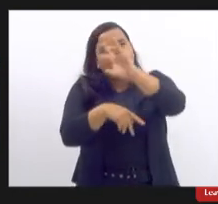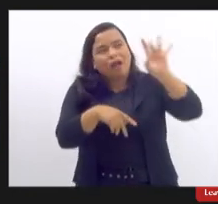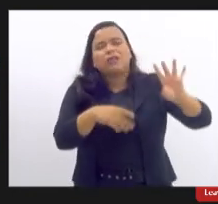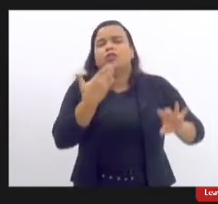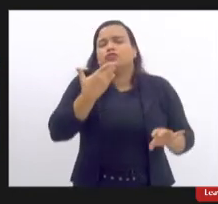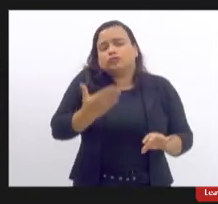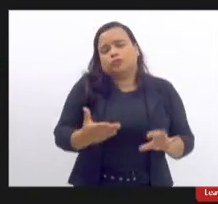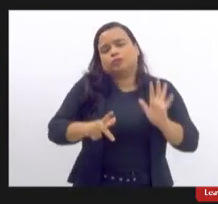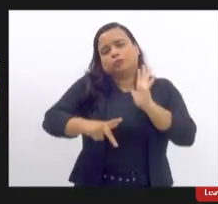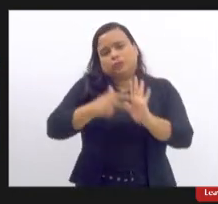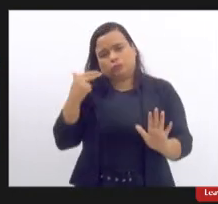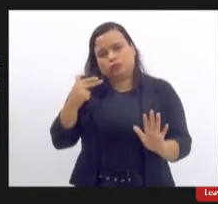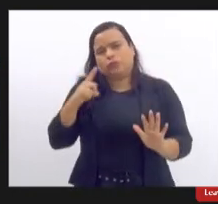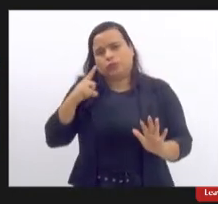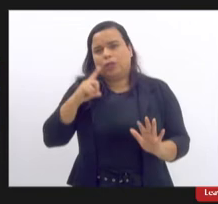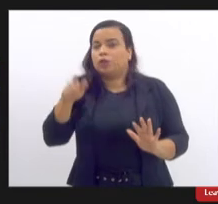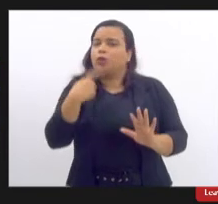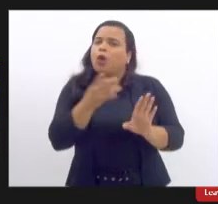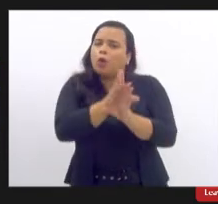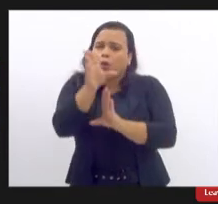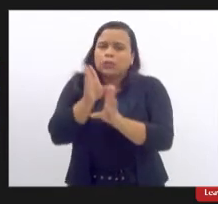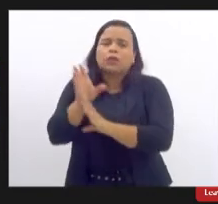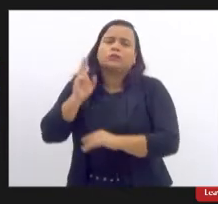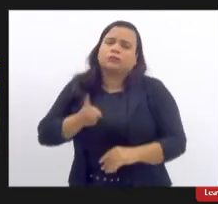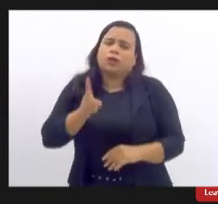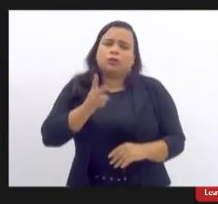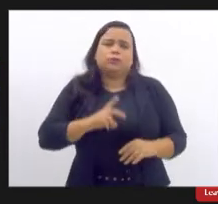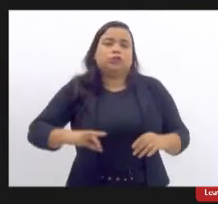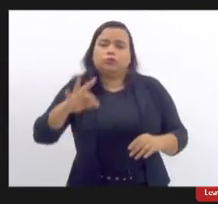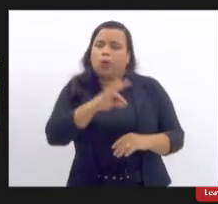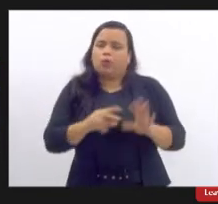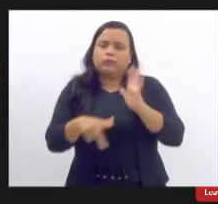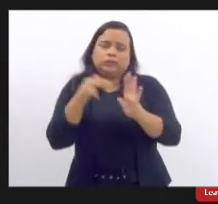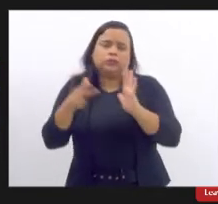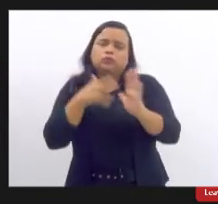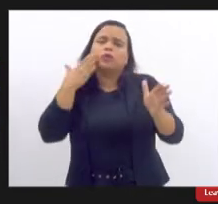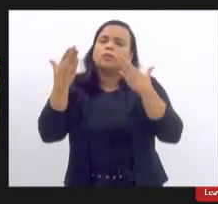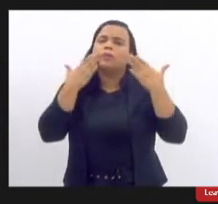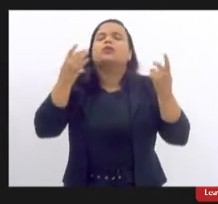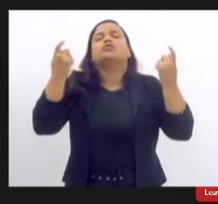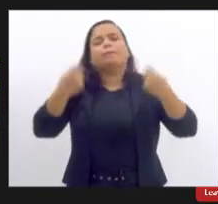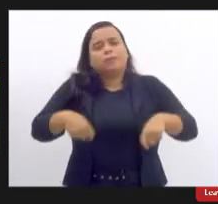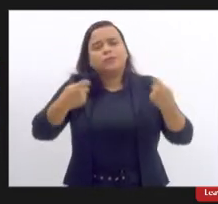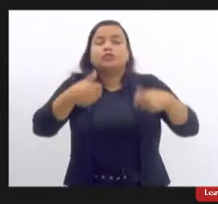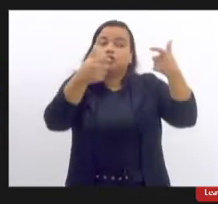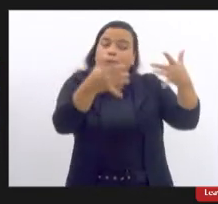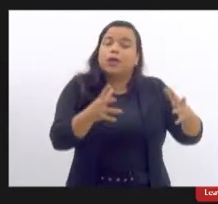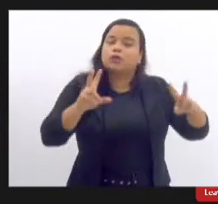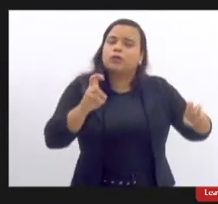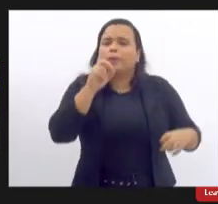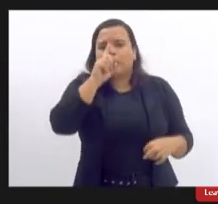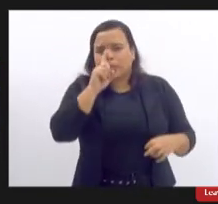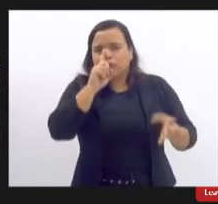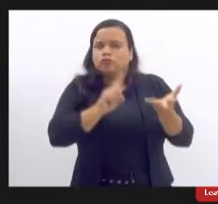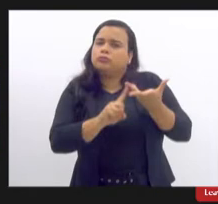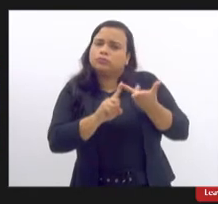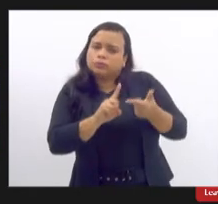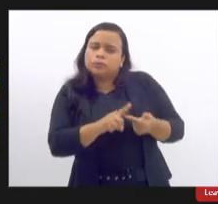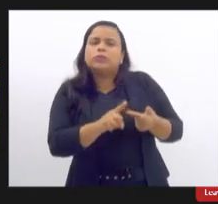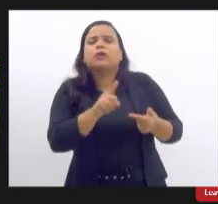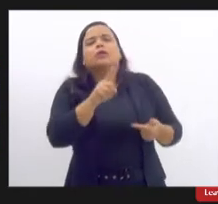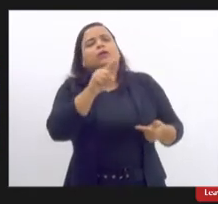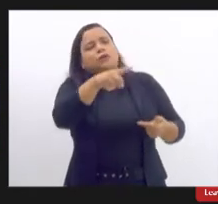e a gente orienta para todos os cirurgiões plásticos abordem o assunto e compreendam